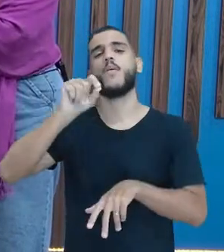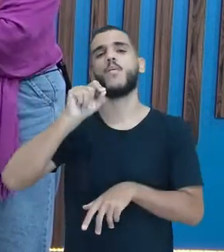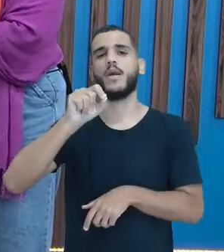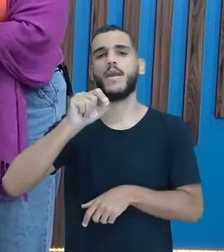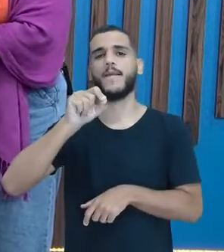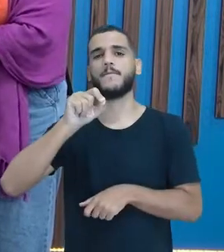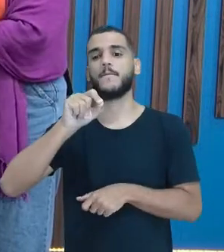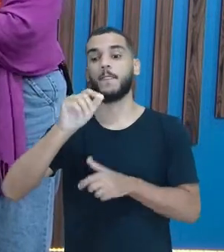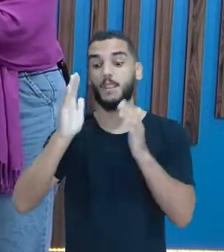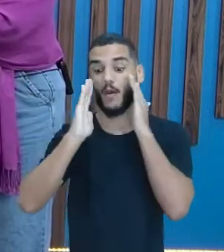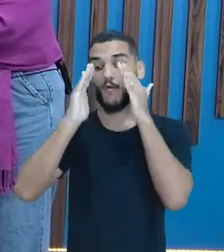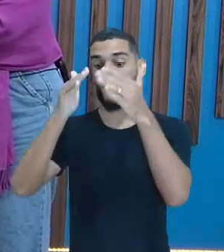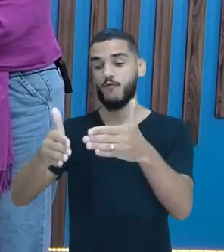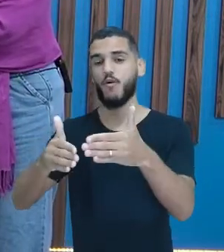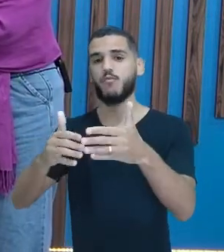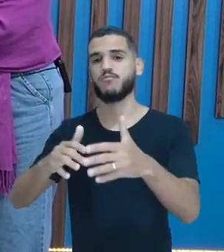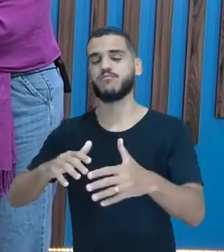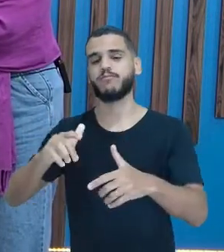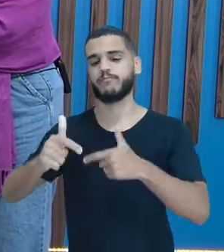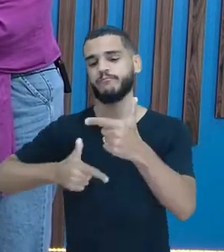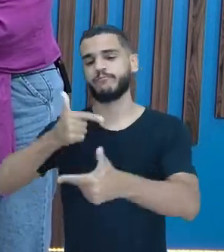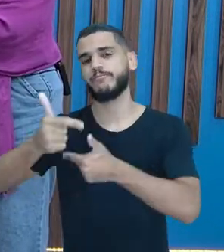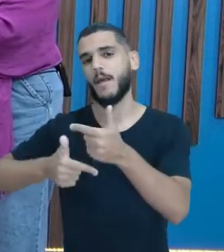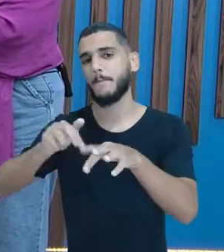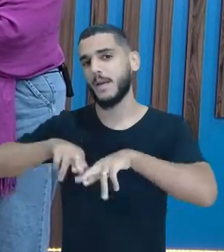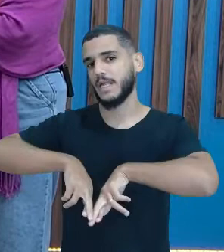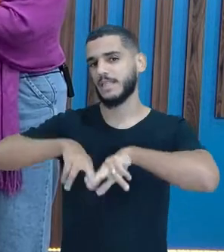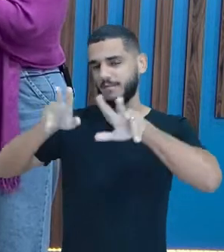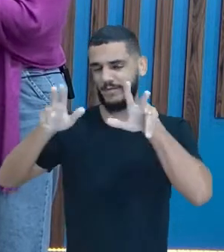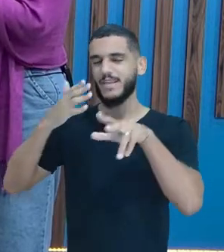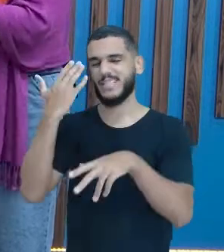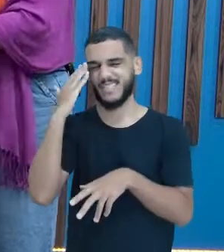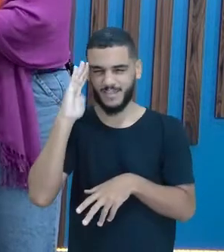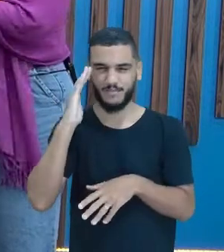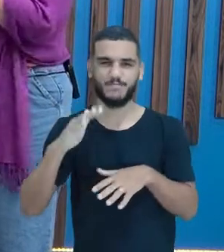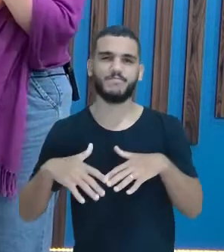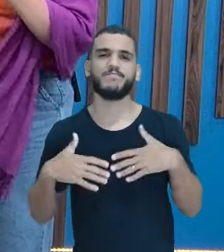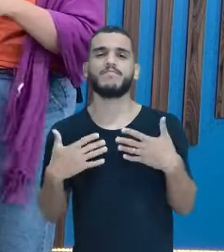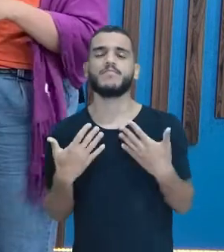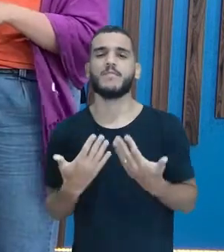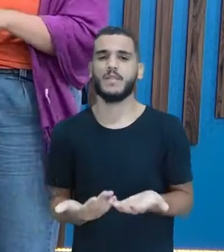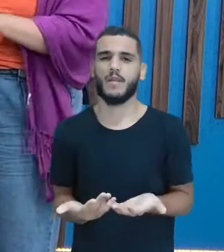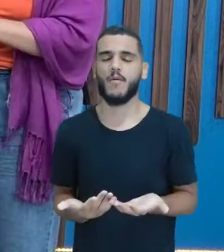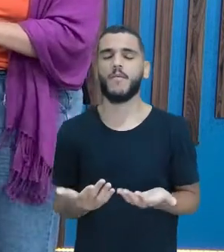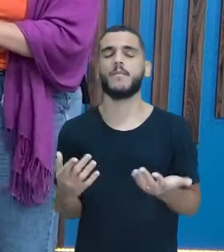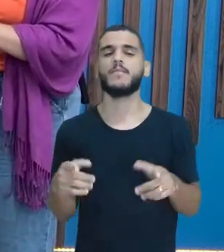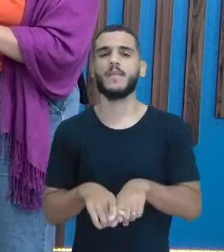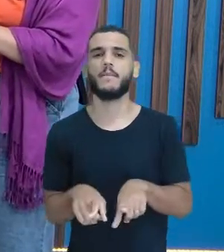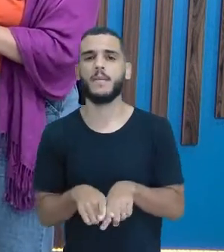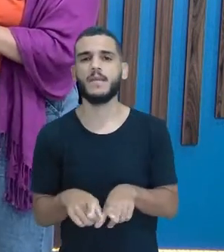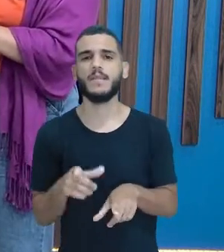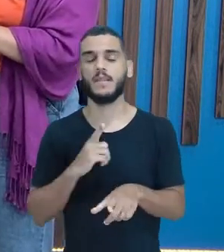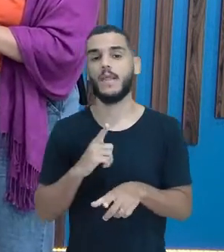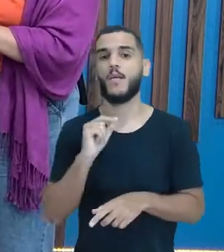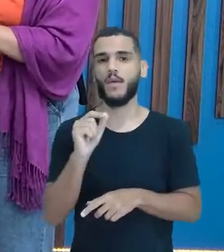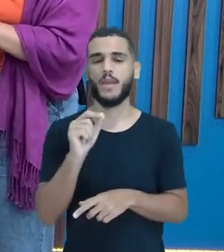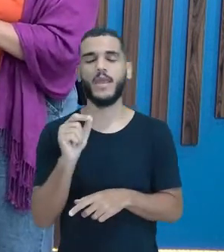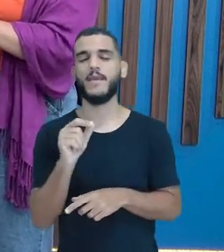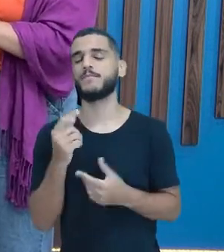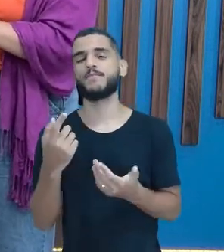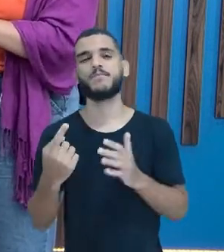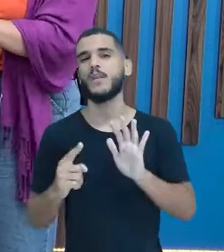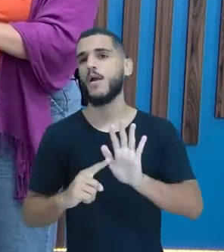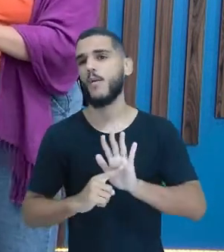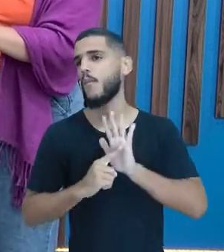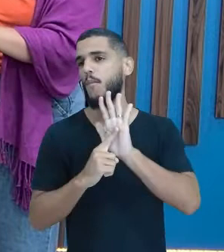diferenciado, voltado para a modalidade EJA, ok? E assim como também tem os espetáculos, por exemplo,